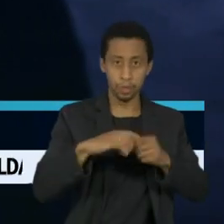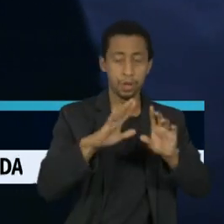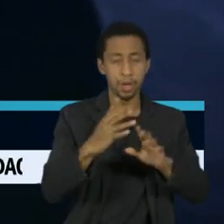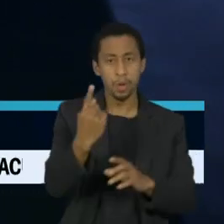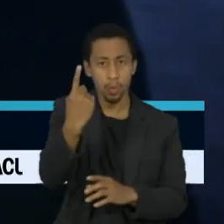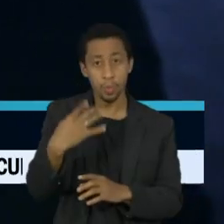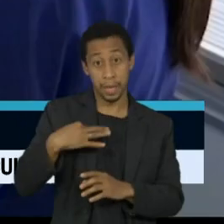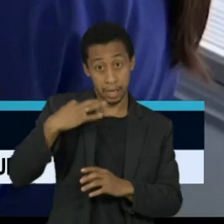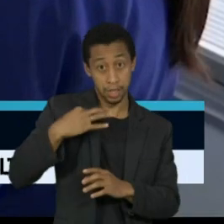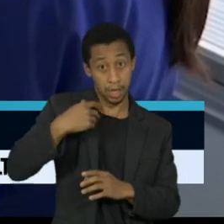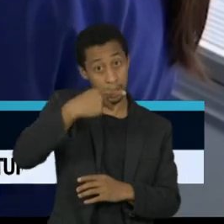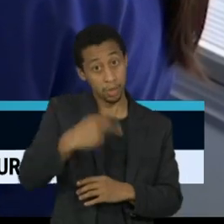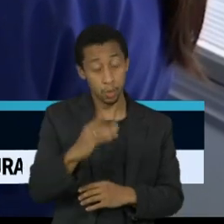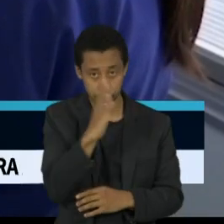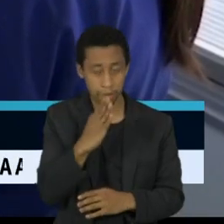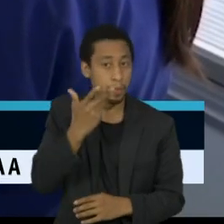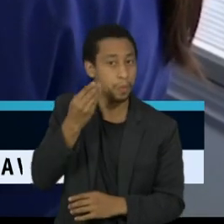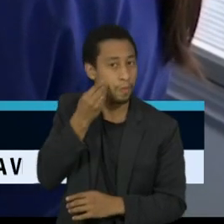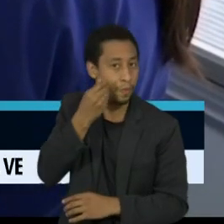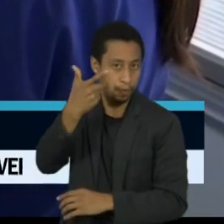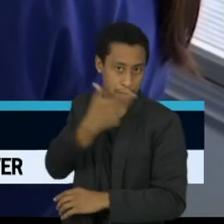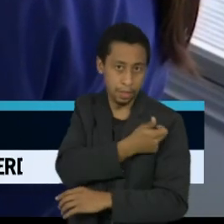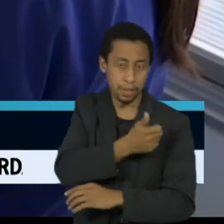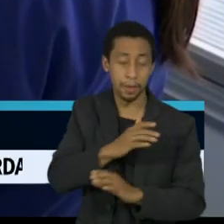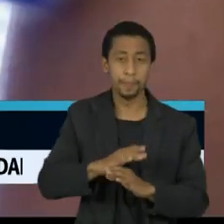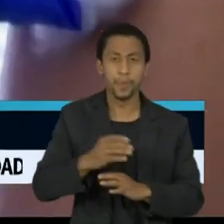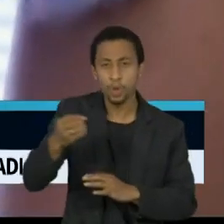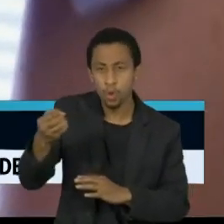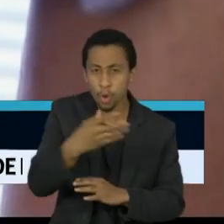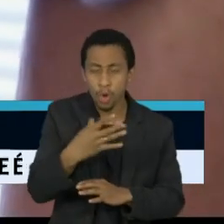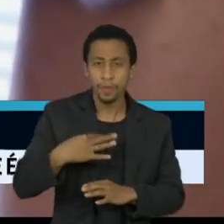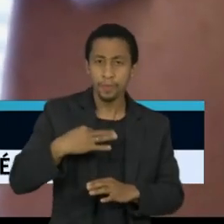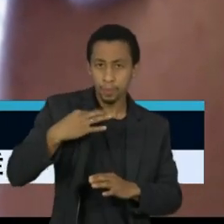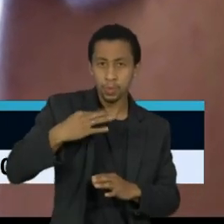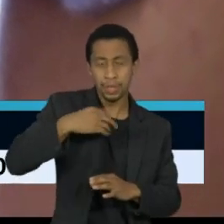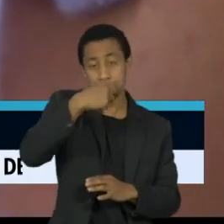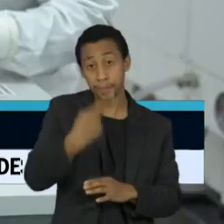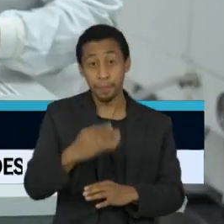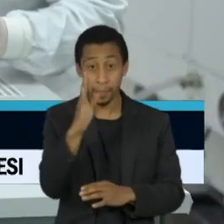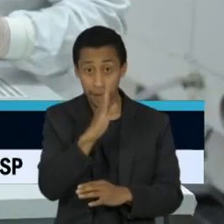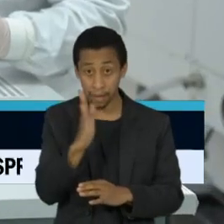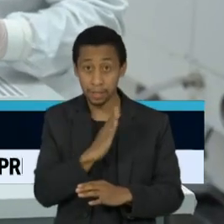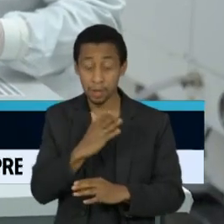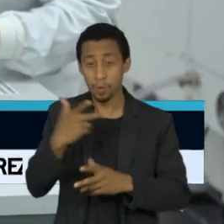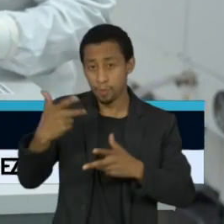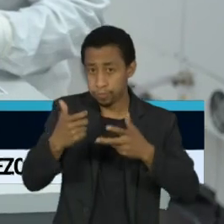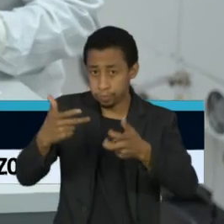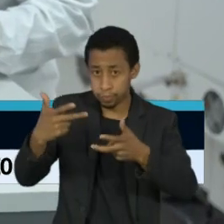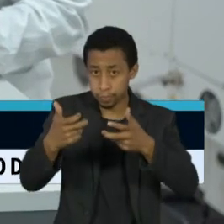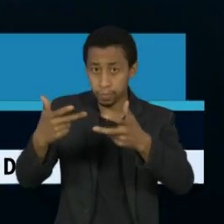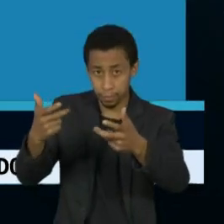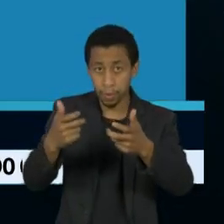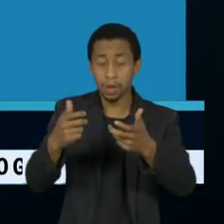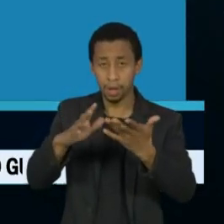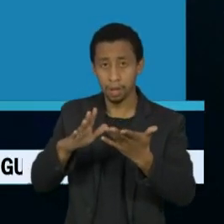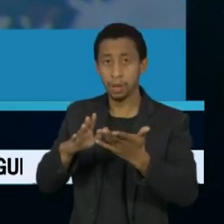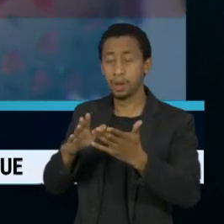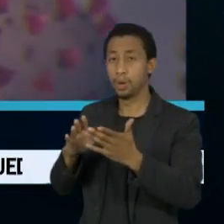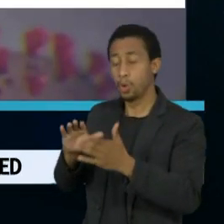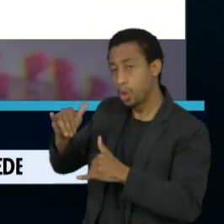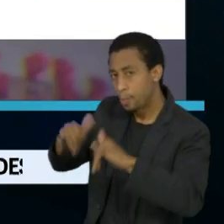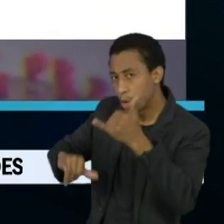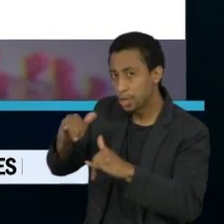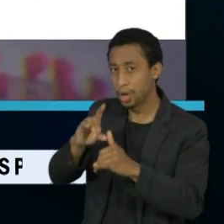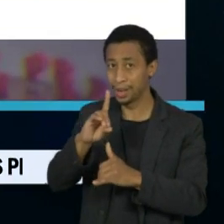testada no Brasil. A nova vacina que será testada em voluntários brasileiros pela rede de laboratórios DASA é baseada numa